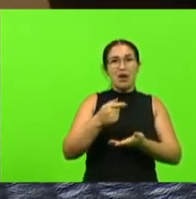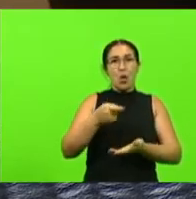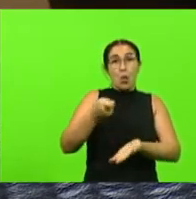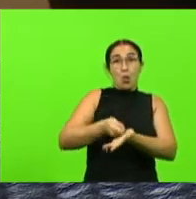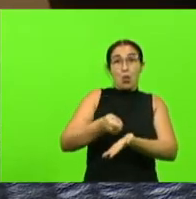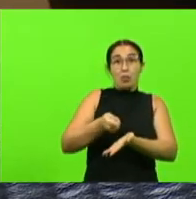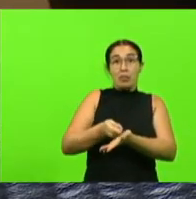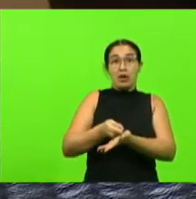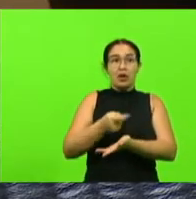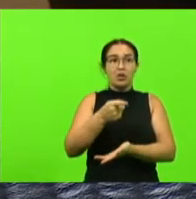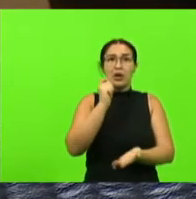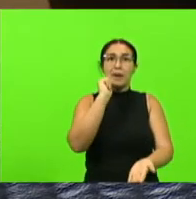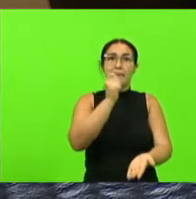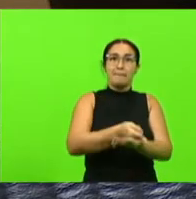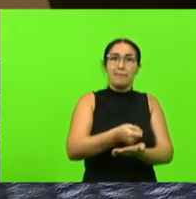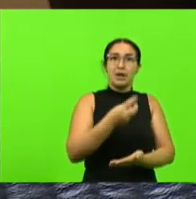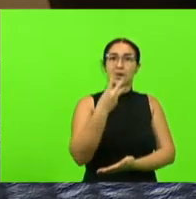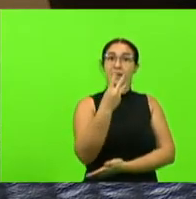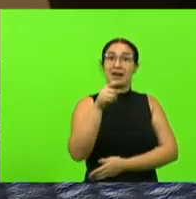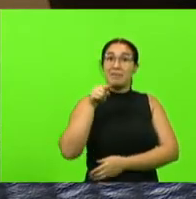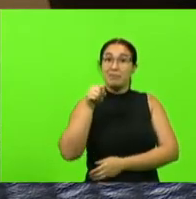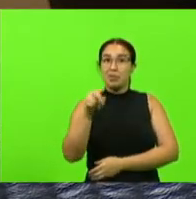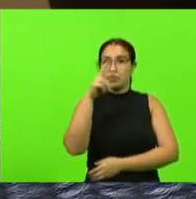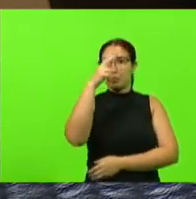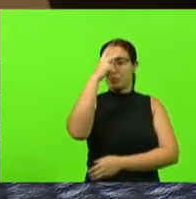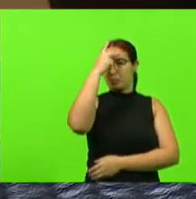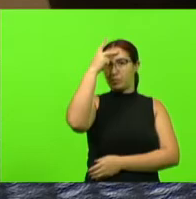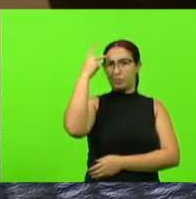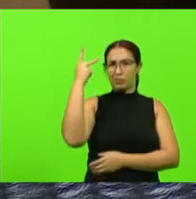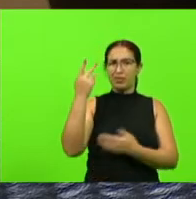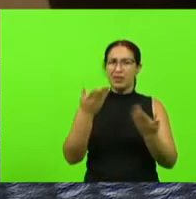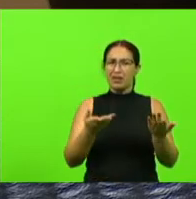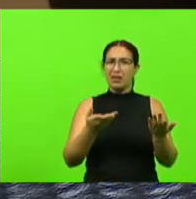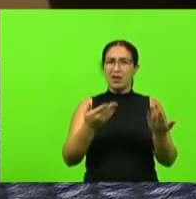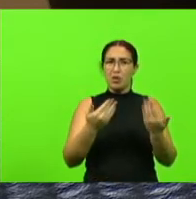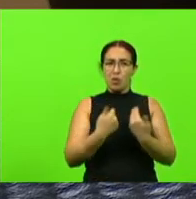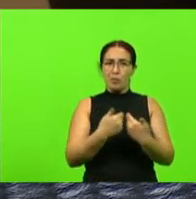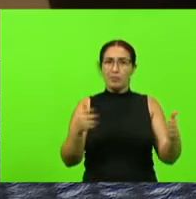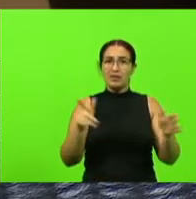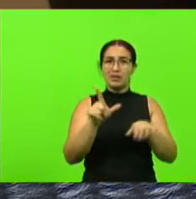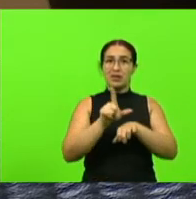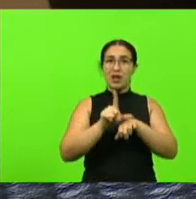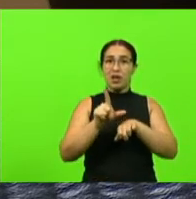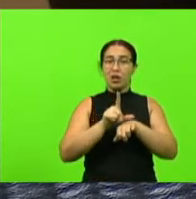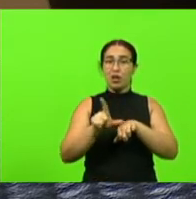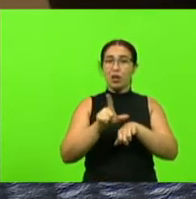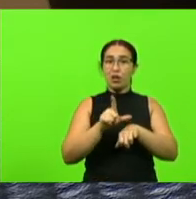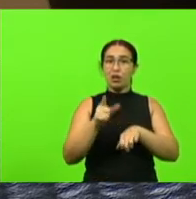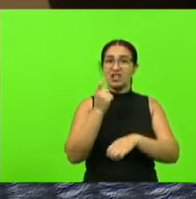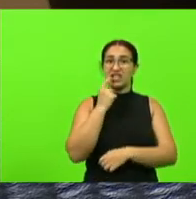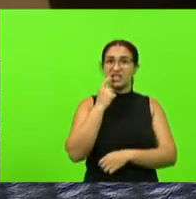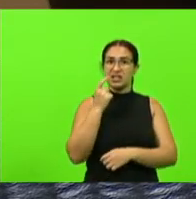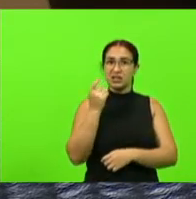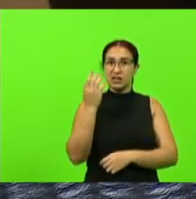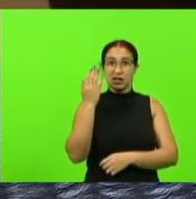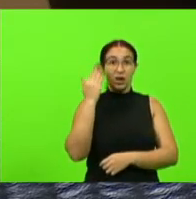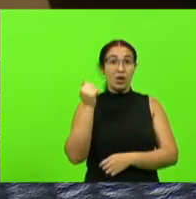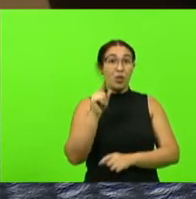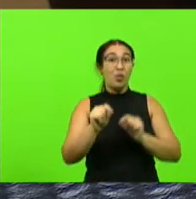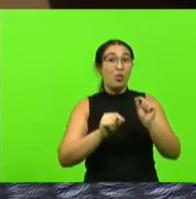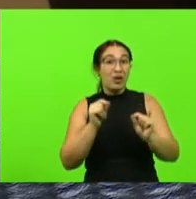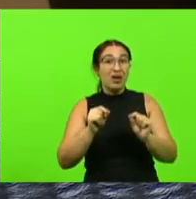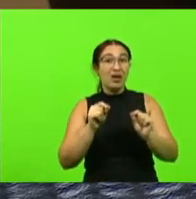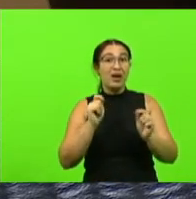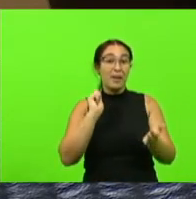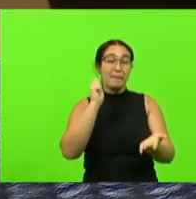mil reais para poder abrir uma loja de dentária sabe o ele fez teve que pagar multa de